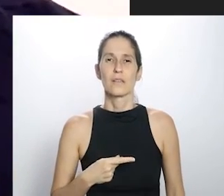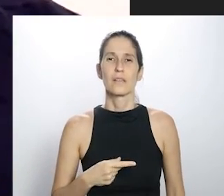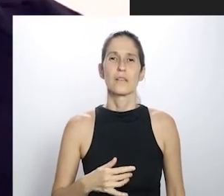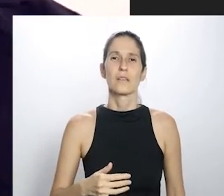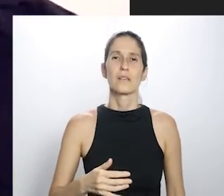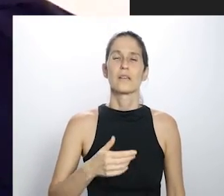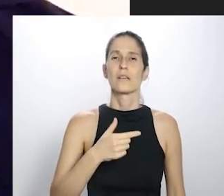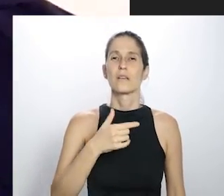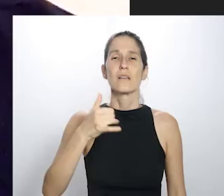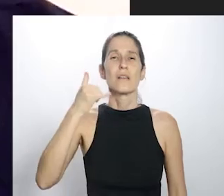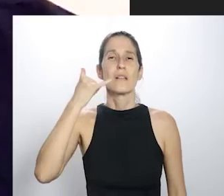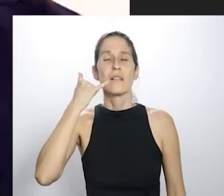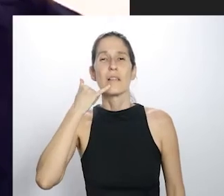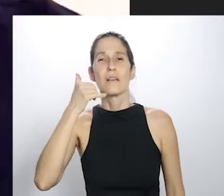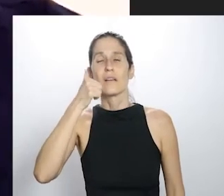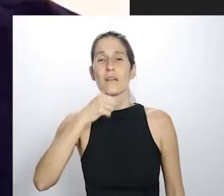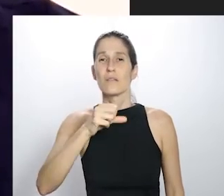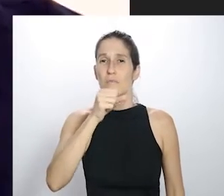dele